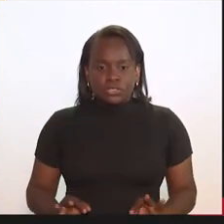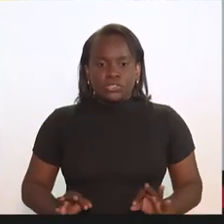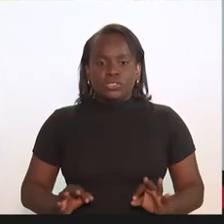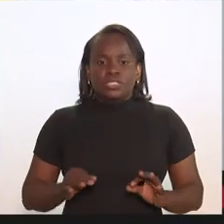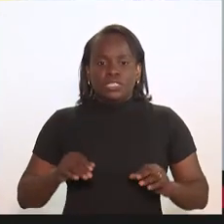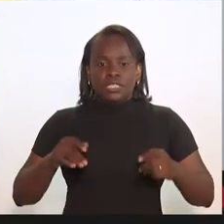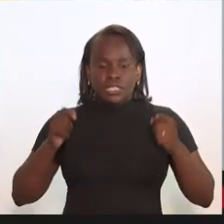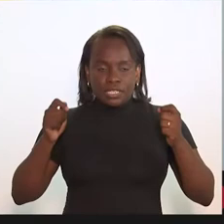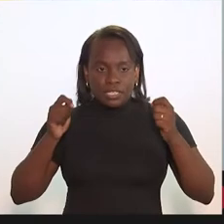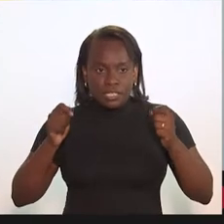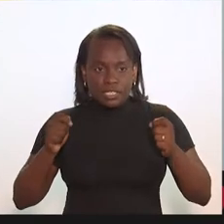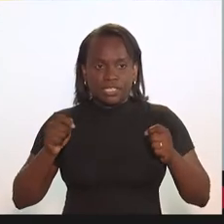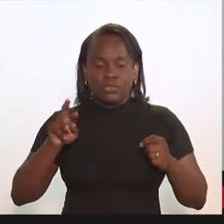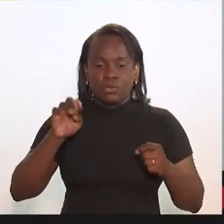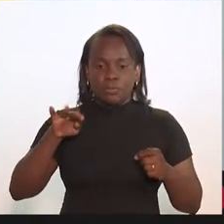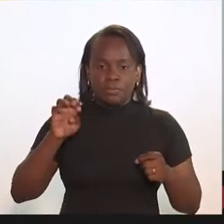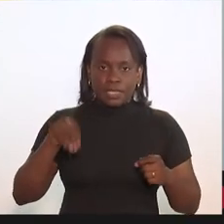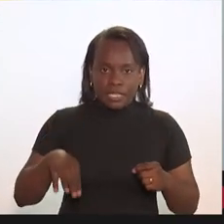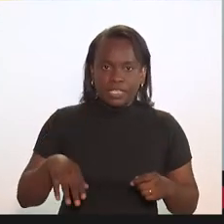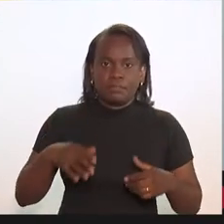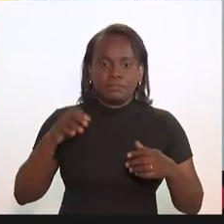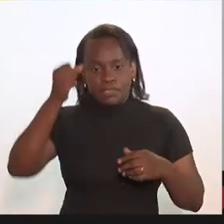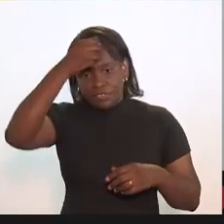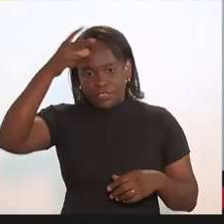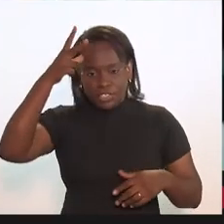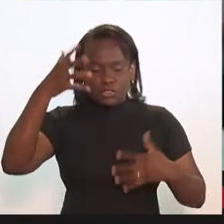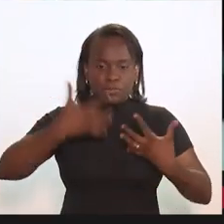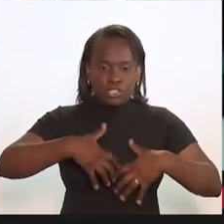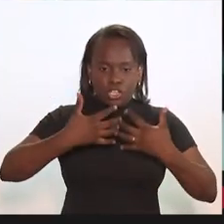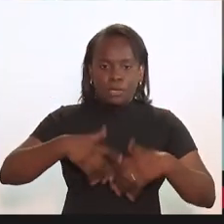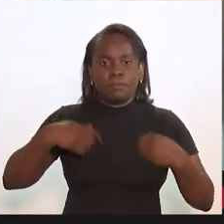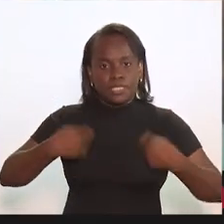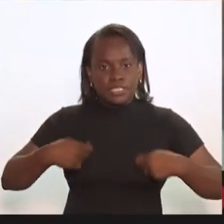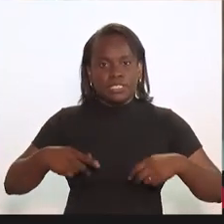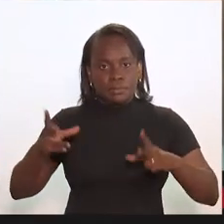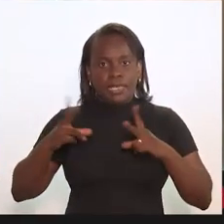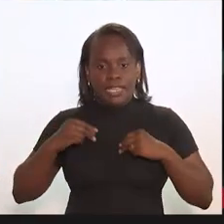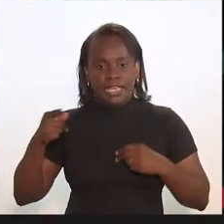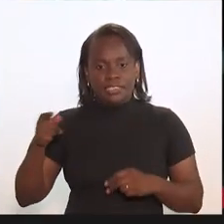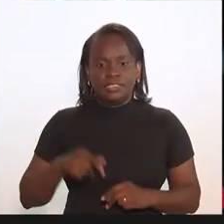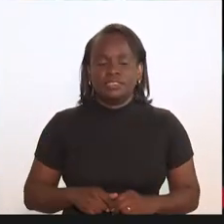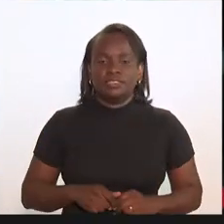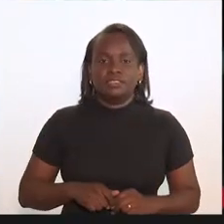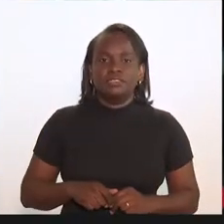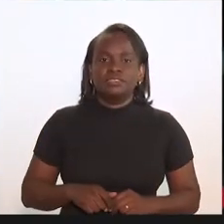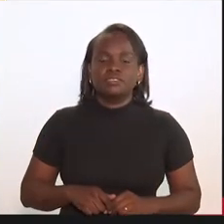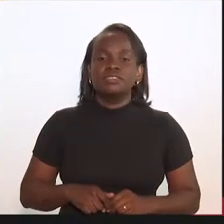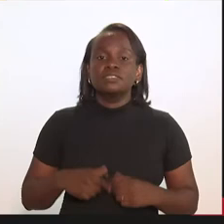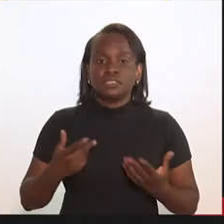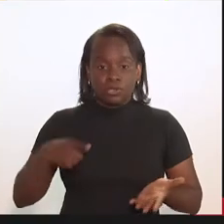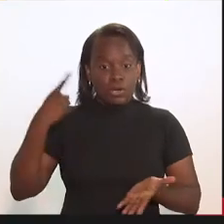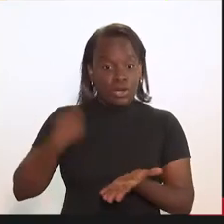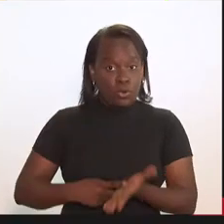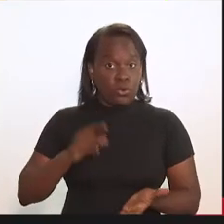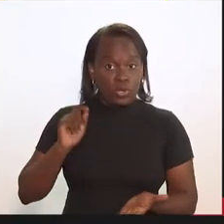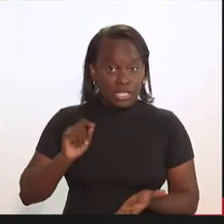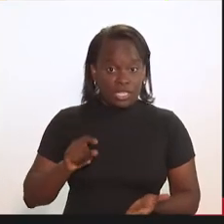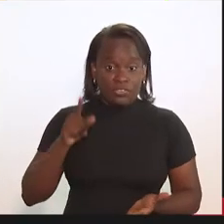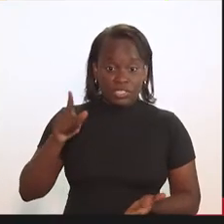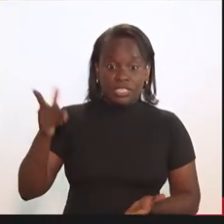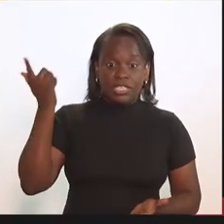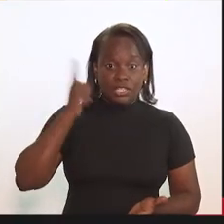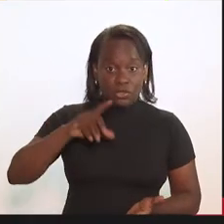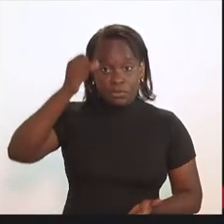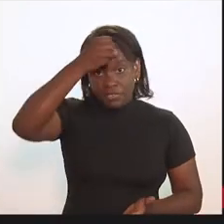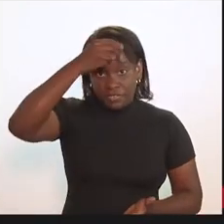convicção a campanha do Rubim para a prefeita de Petrópolis. Petrópolis merece. Rubim, o acordo é o seguinte,